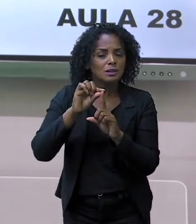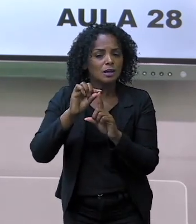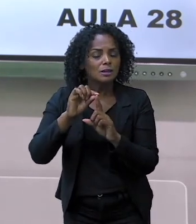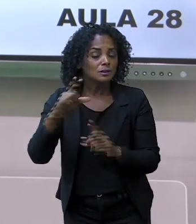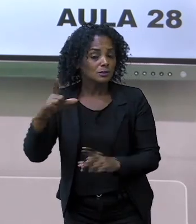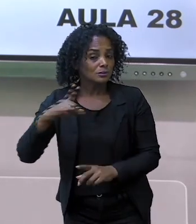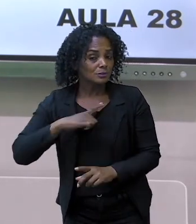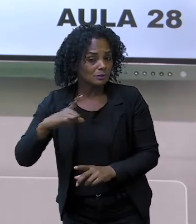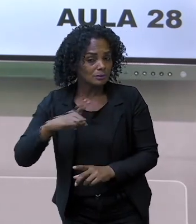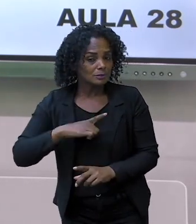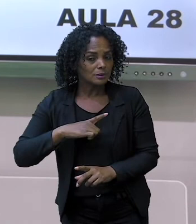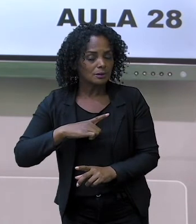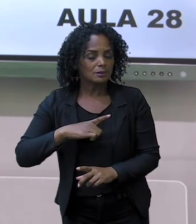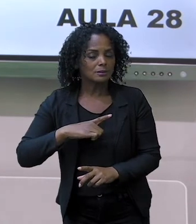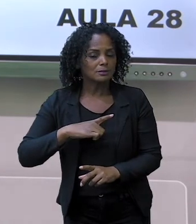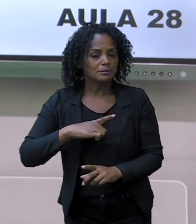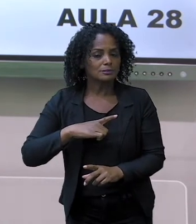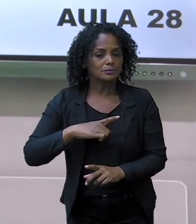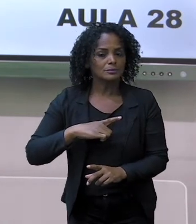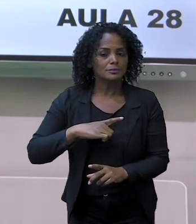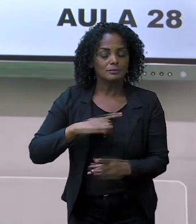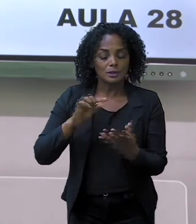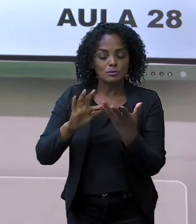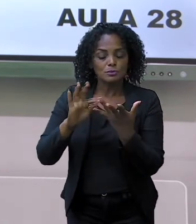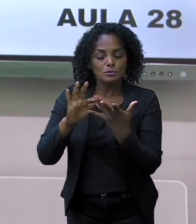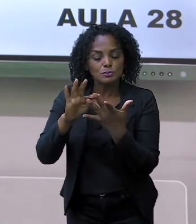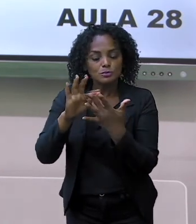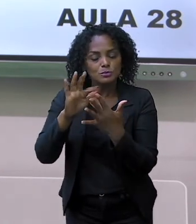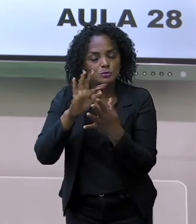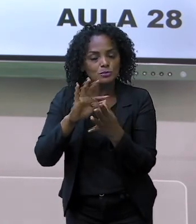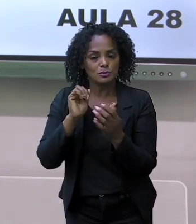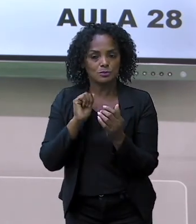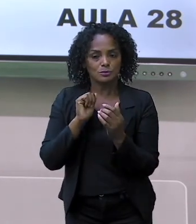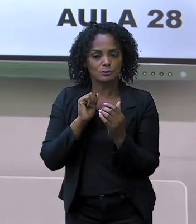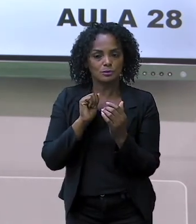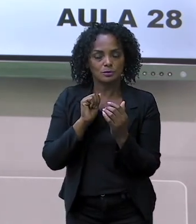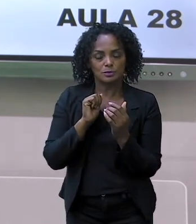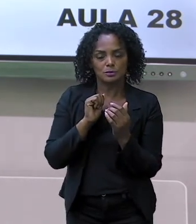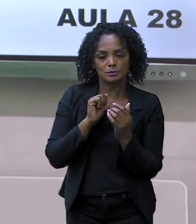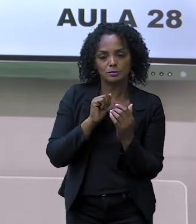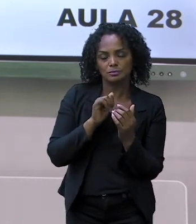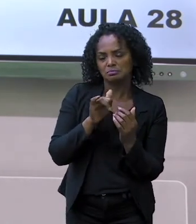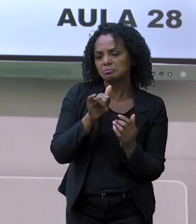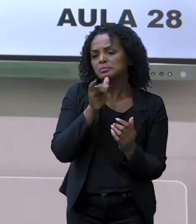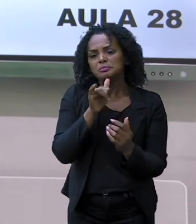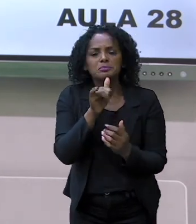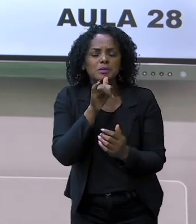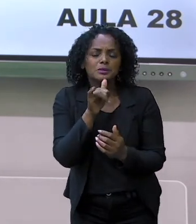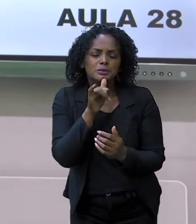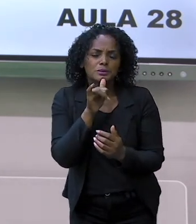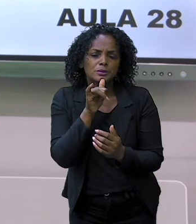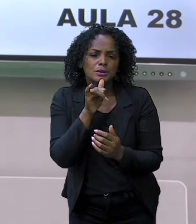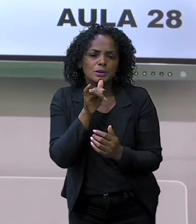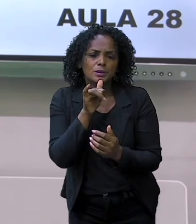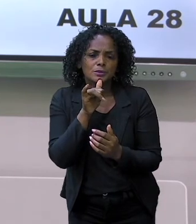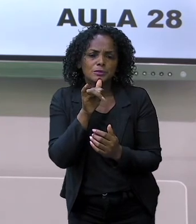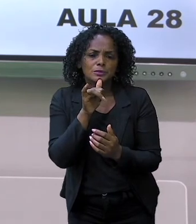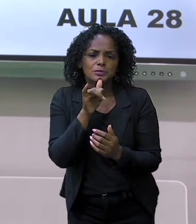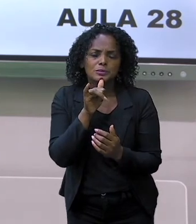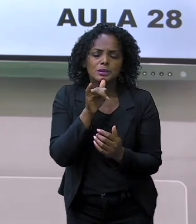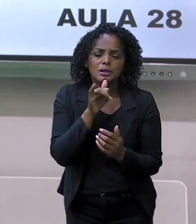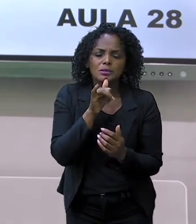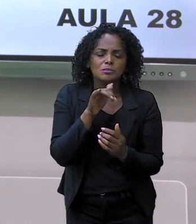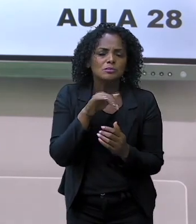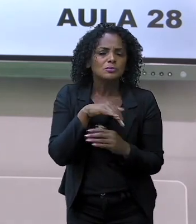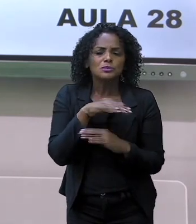cor que você tem, você vai contar. Vamos lá que você cuidou do seu